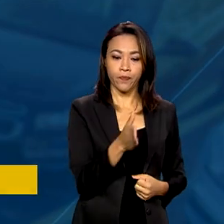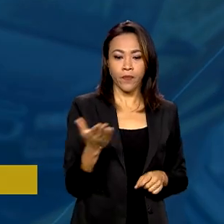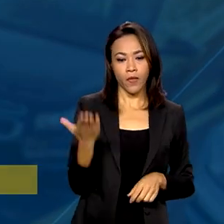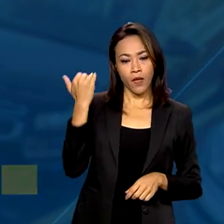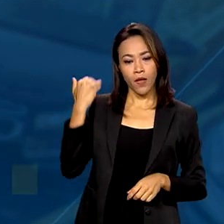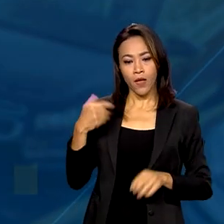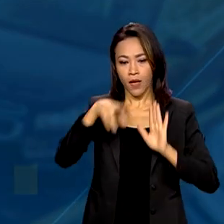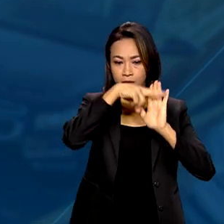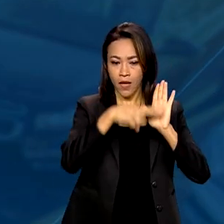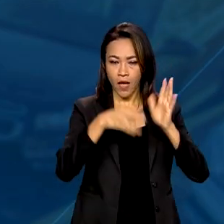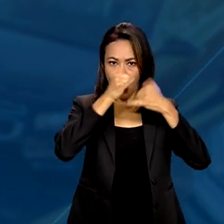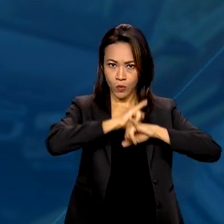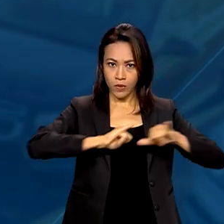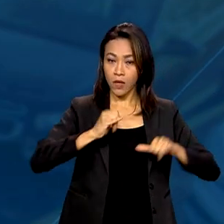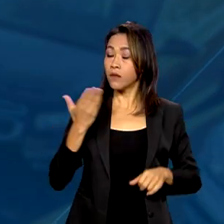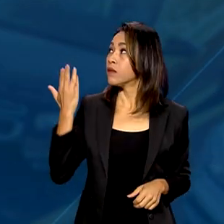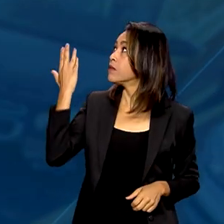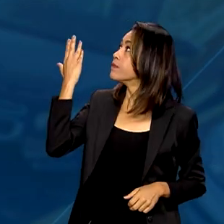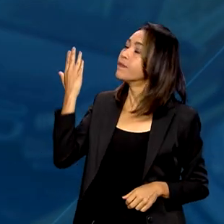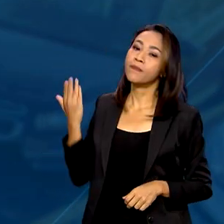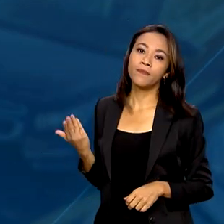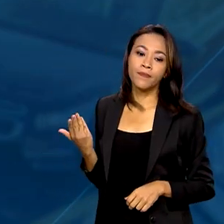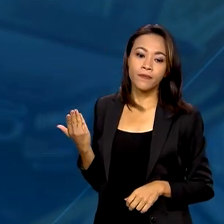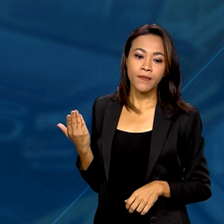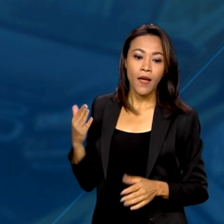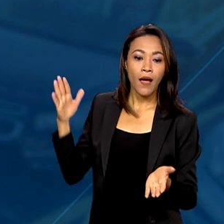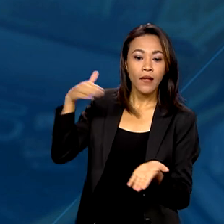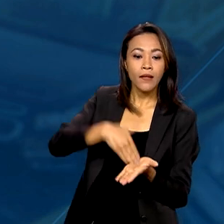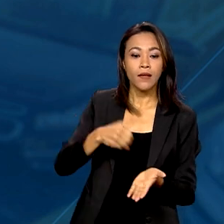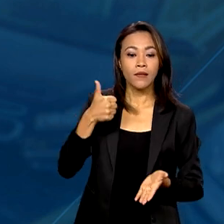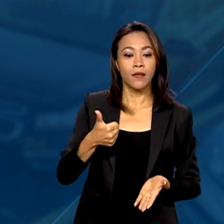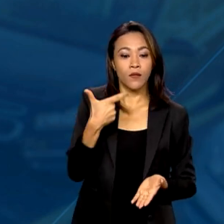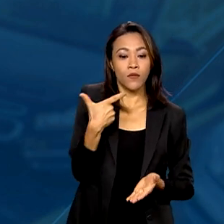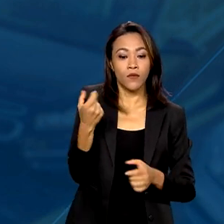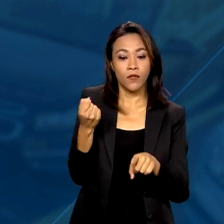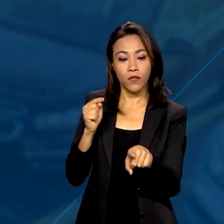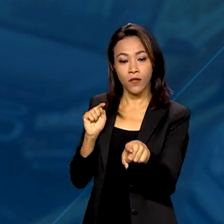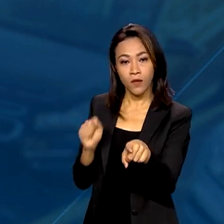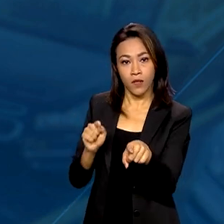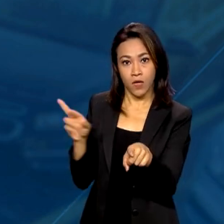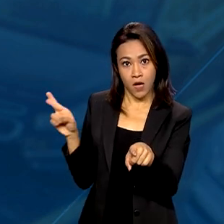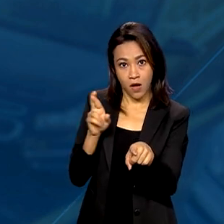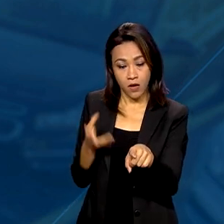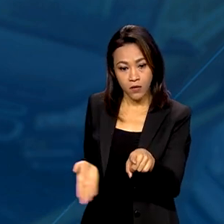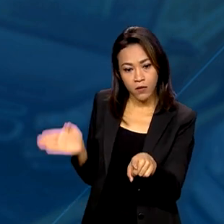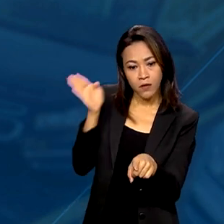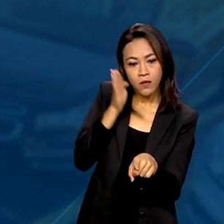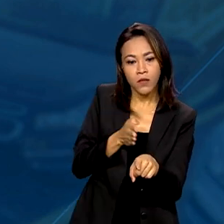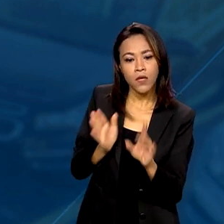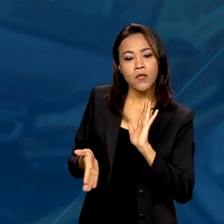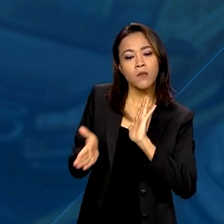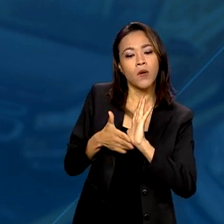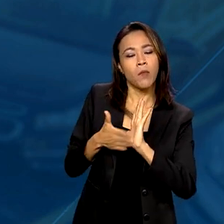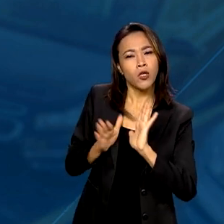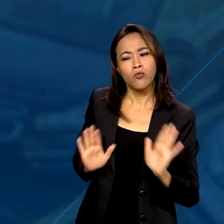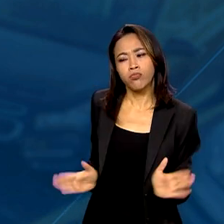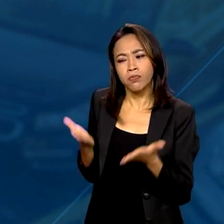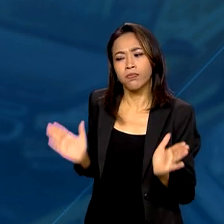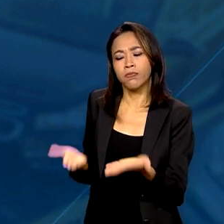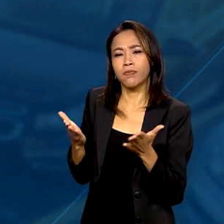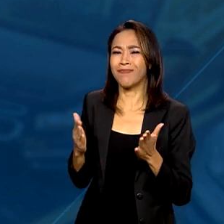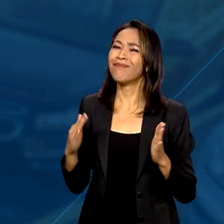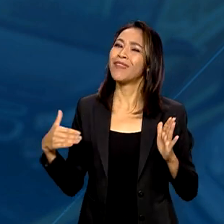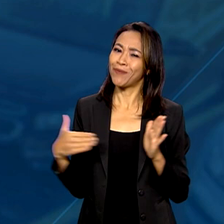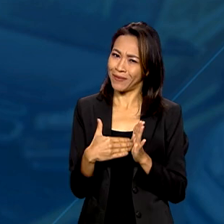são para os veículos que custam até 120 mil reais. E as propostas de estímulo são por